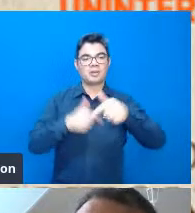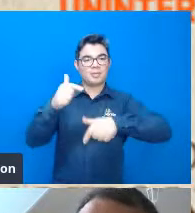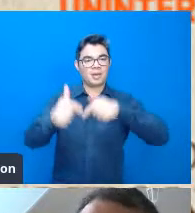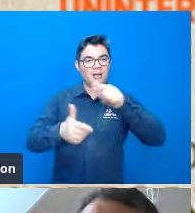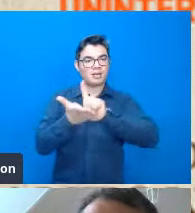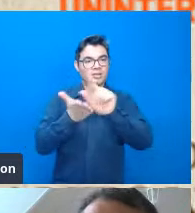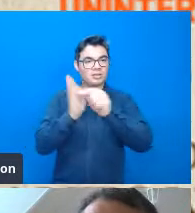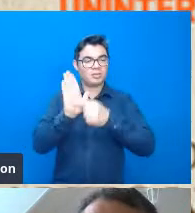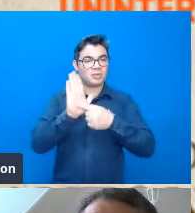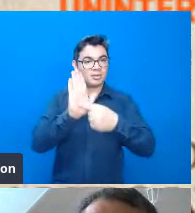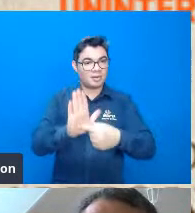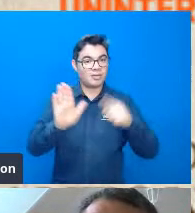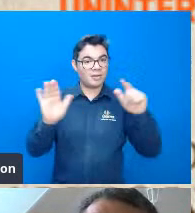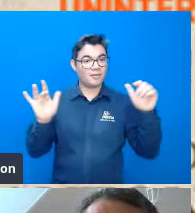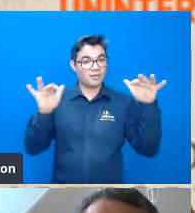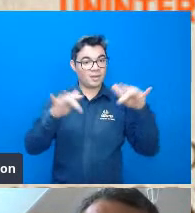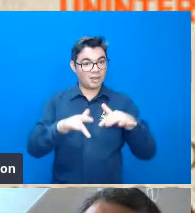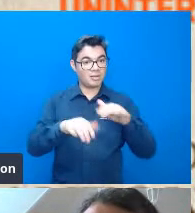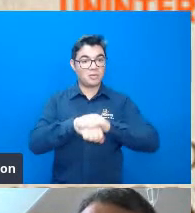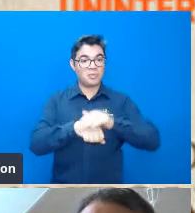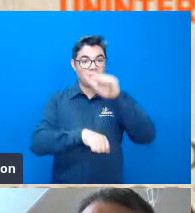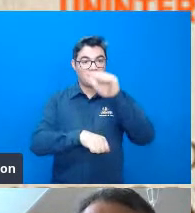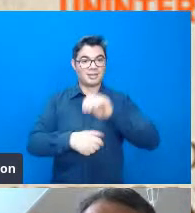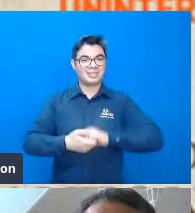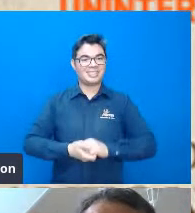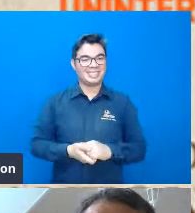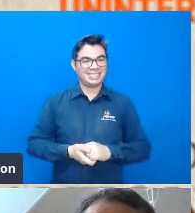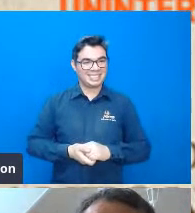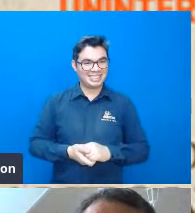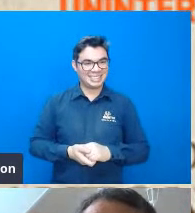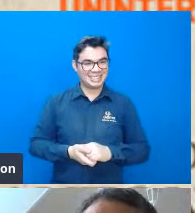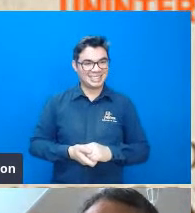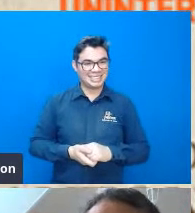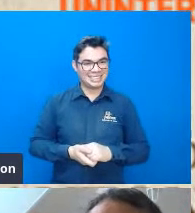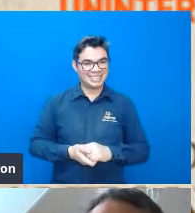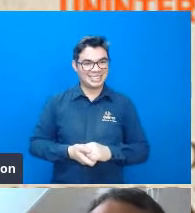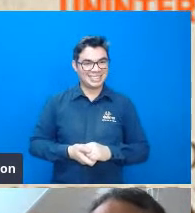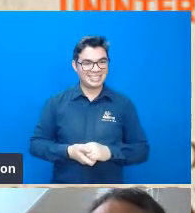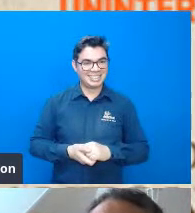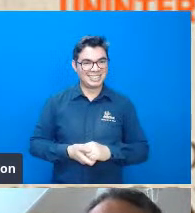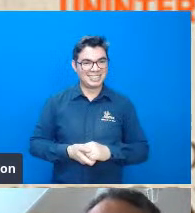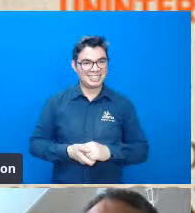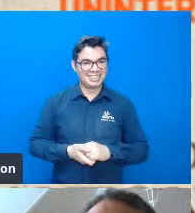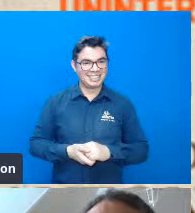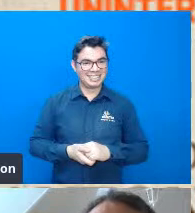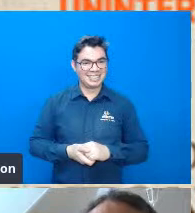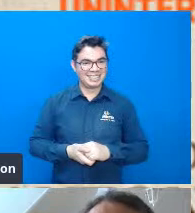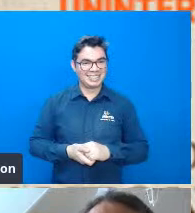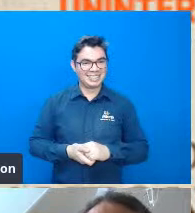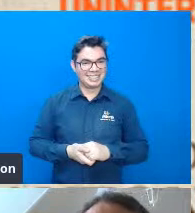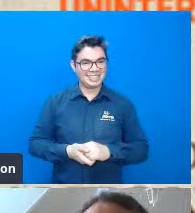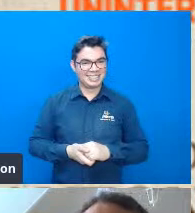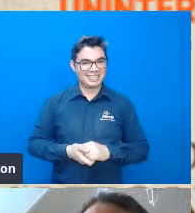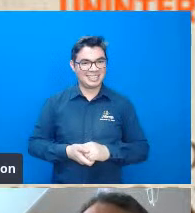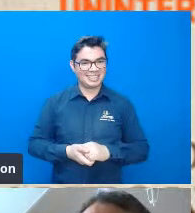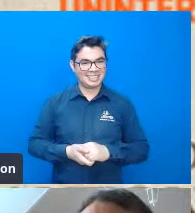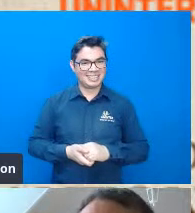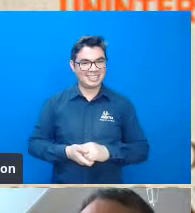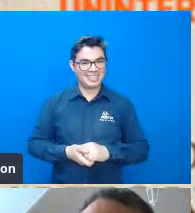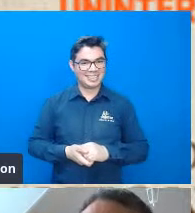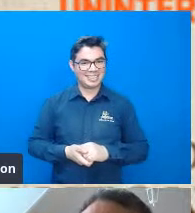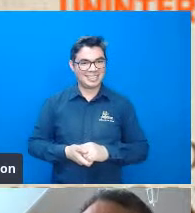um evento de grande dimensão o professor Cristofoletti ele também contribuiu na formação